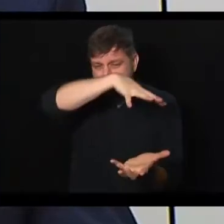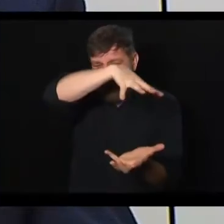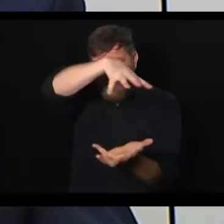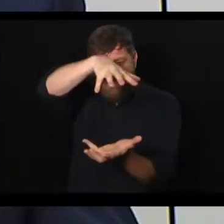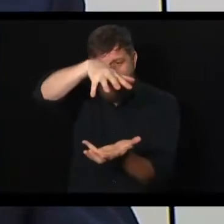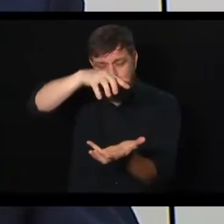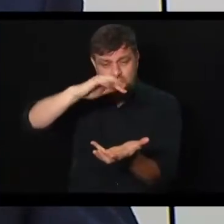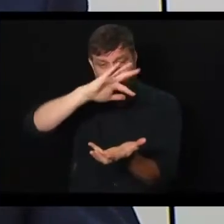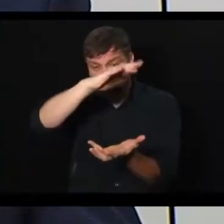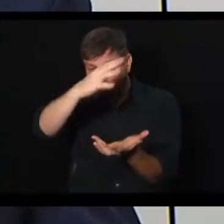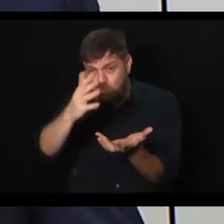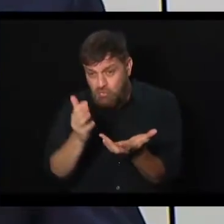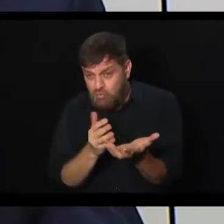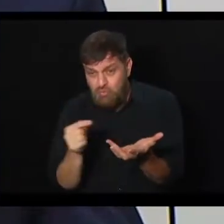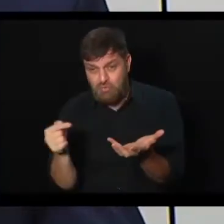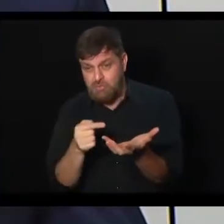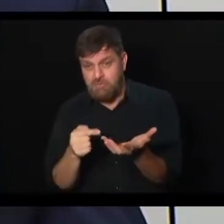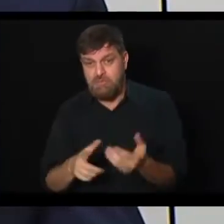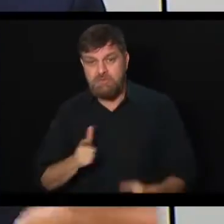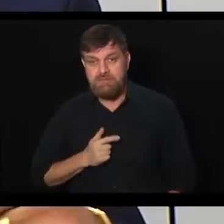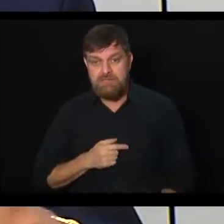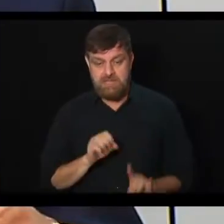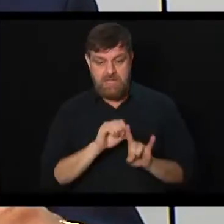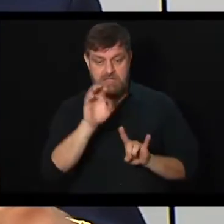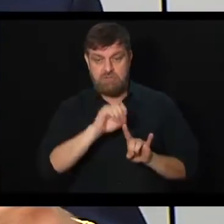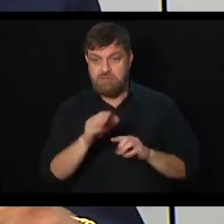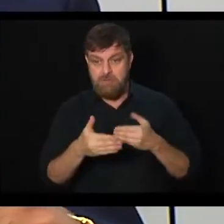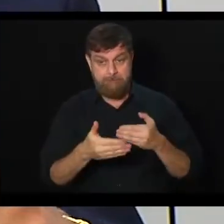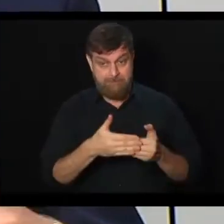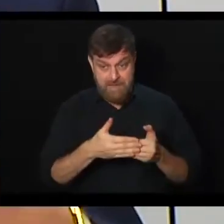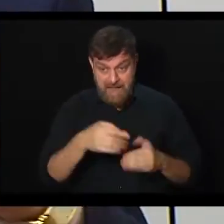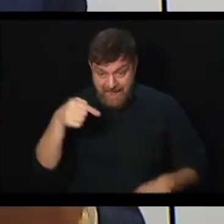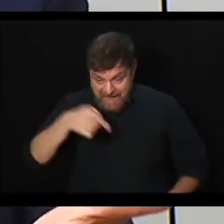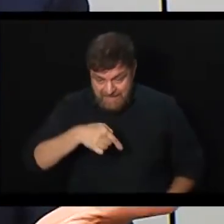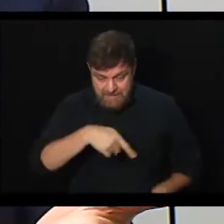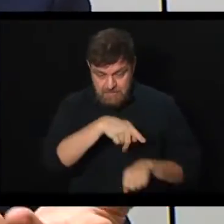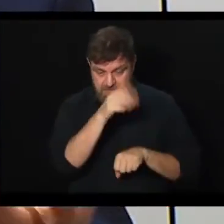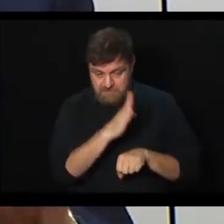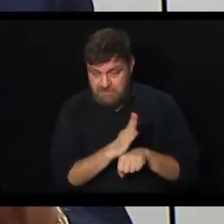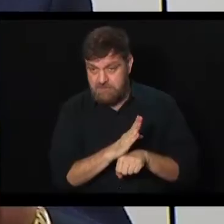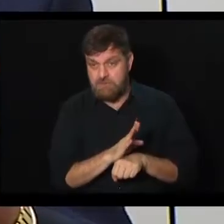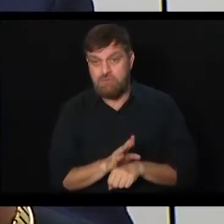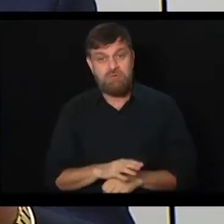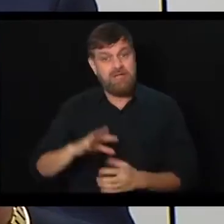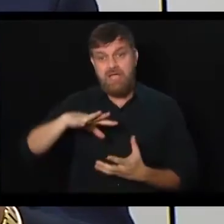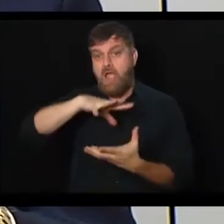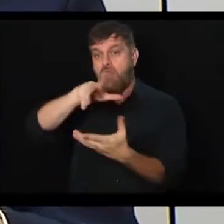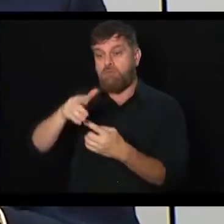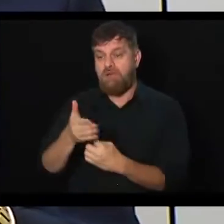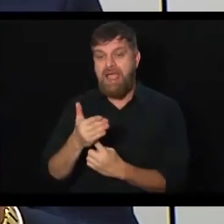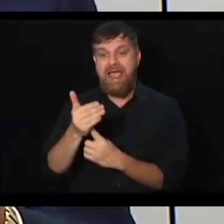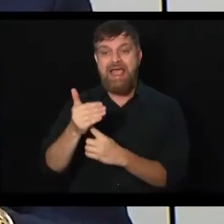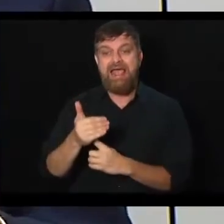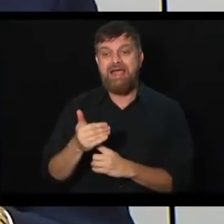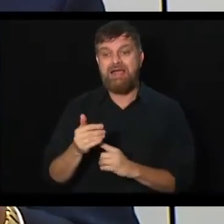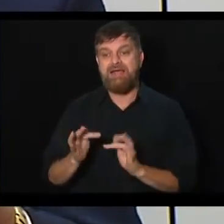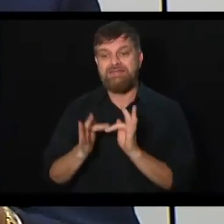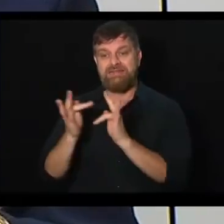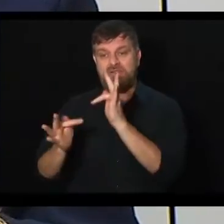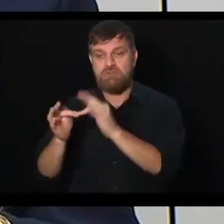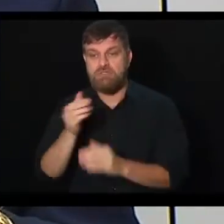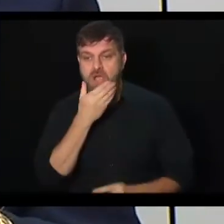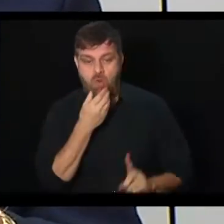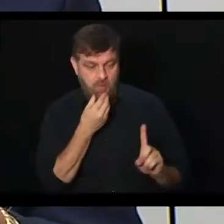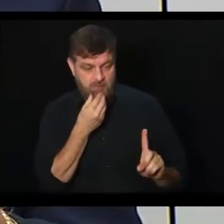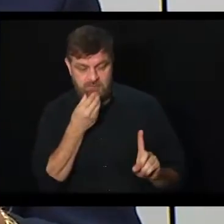Quando a Mariana citou de desindustrialização, não é aqui no Brasil, é no mundo. A tecnologia está substituindo o homem cada